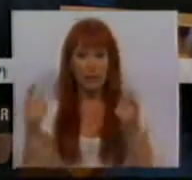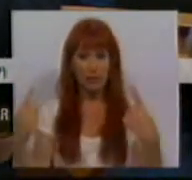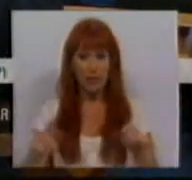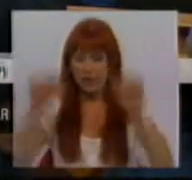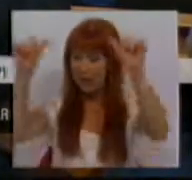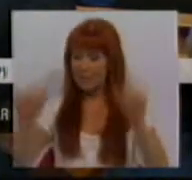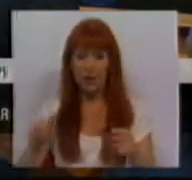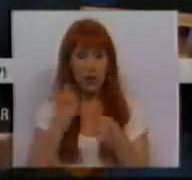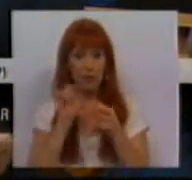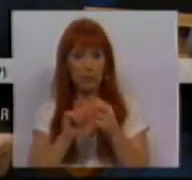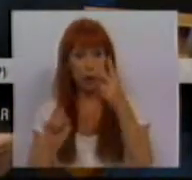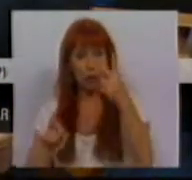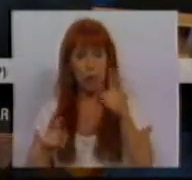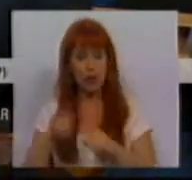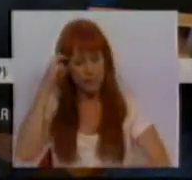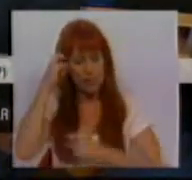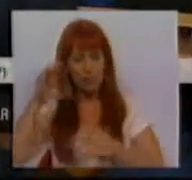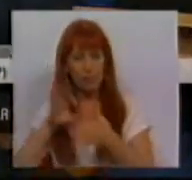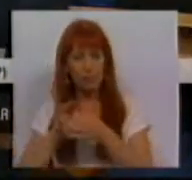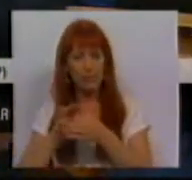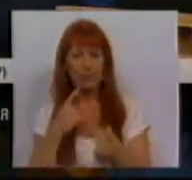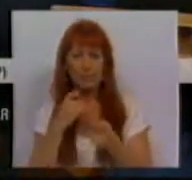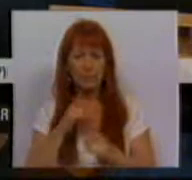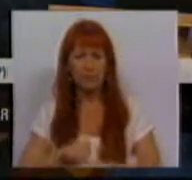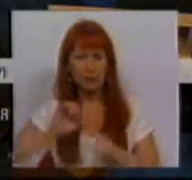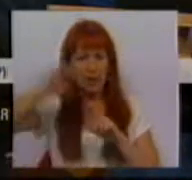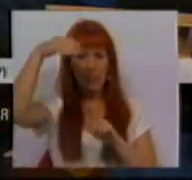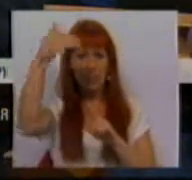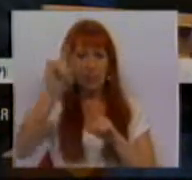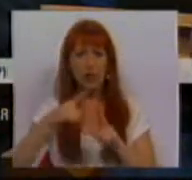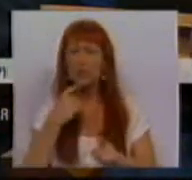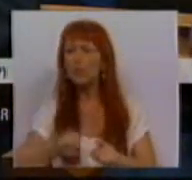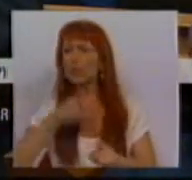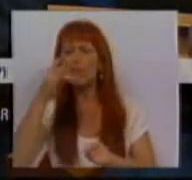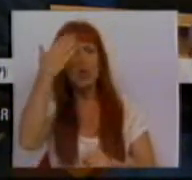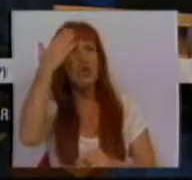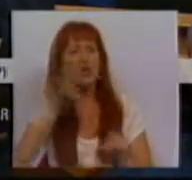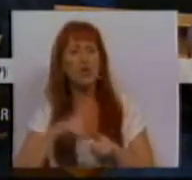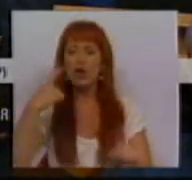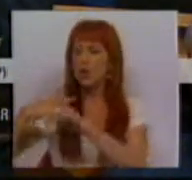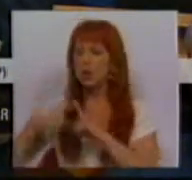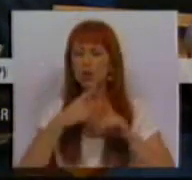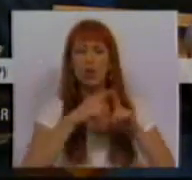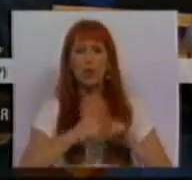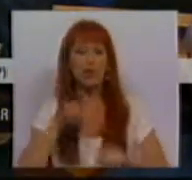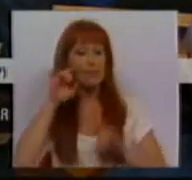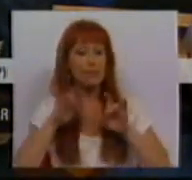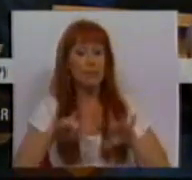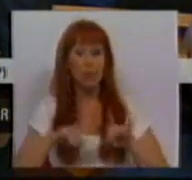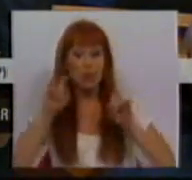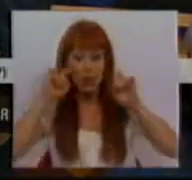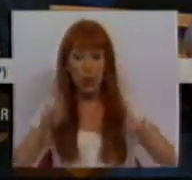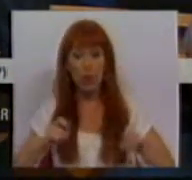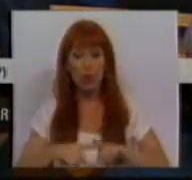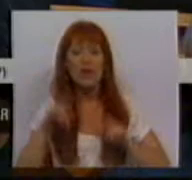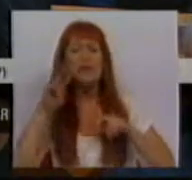Fixámo-nos em dois aspectos de reflexão e questionamento. Primeiro, muitas das perspetivas de sucesso na prevenção, controle